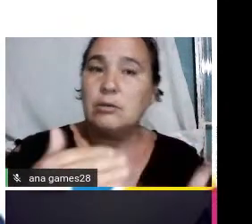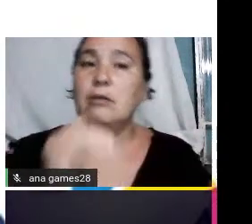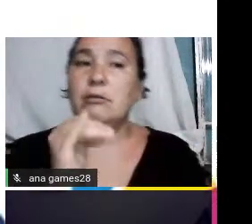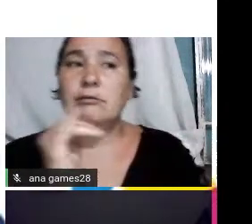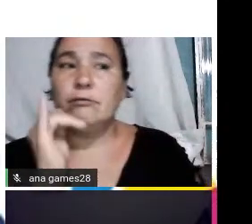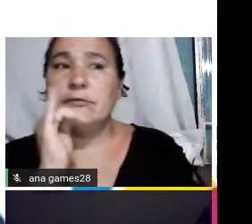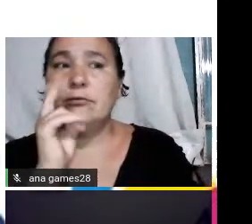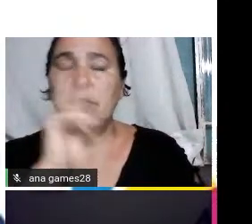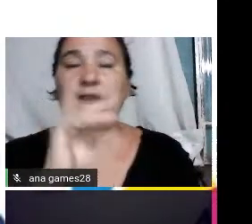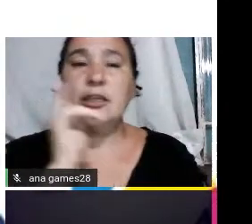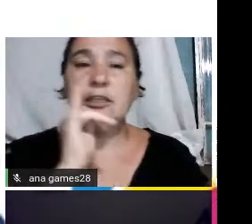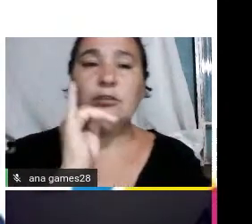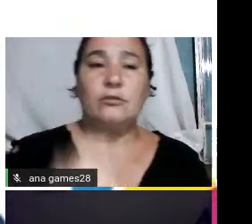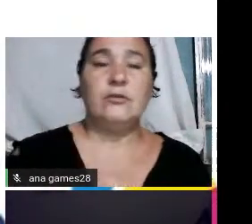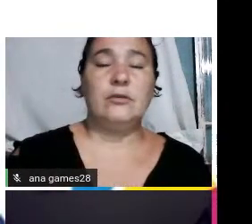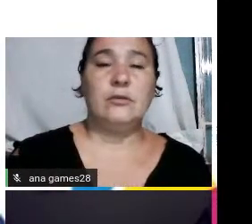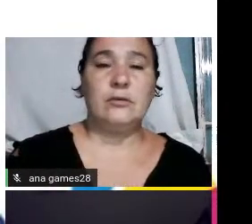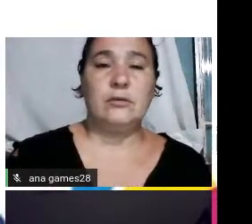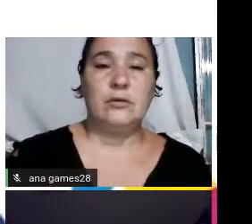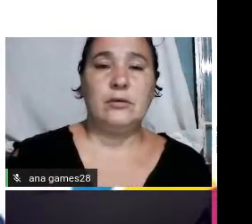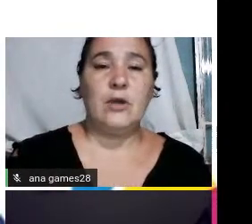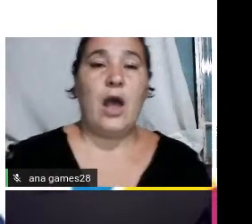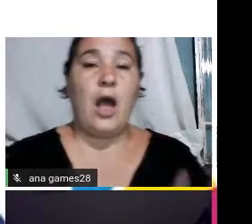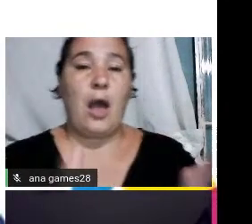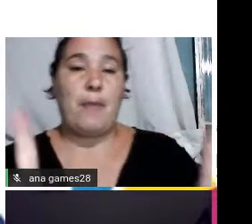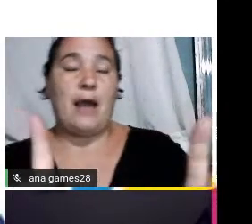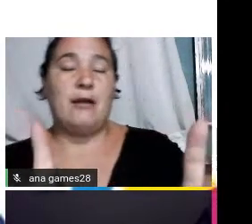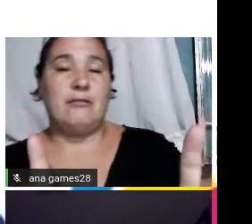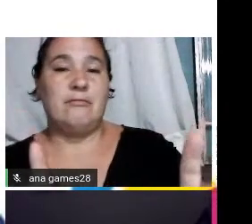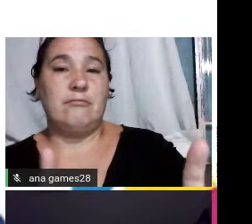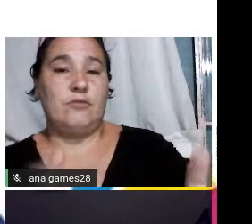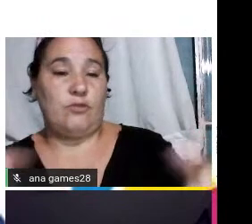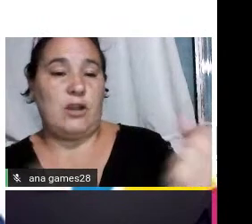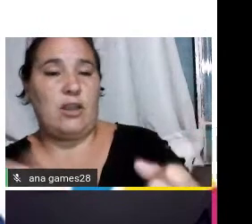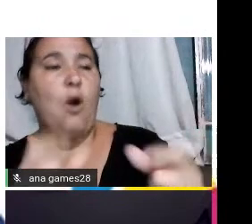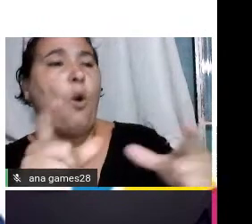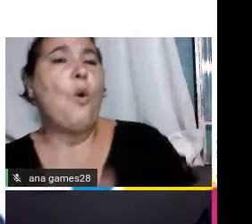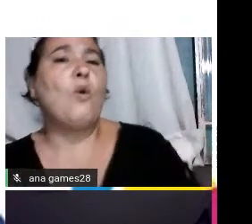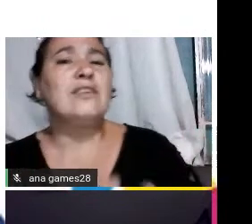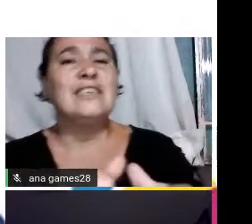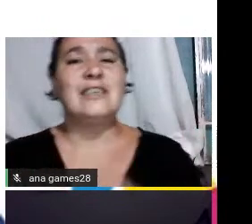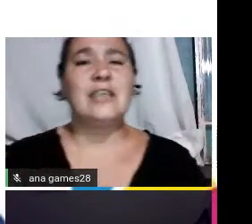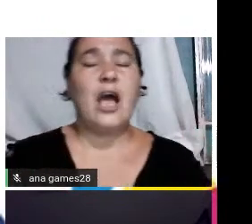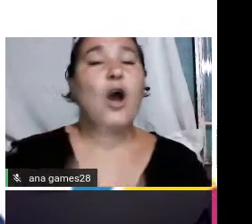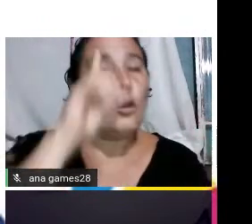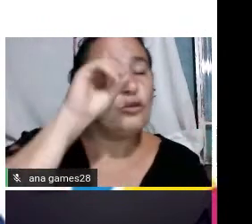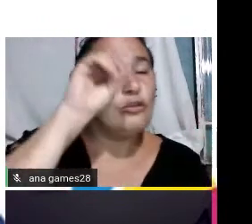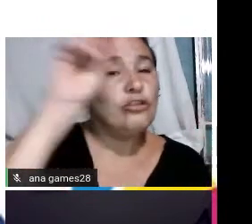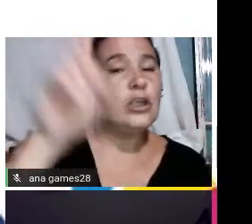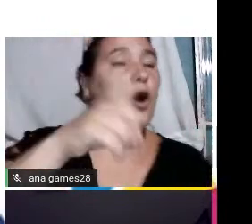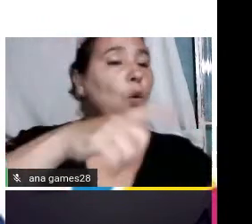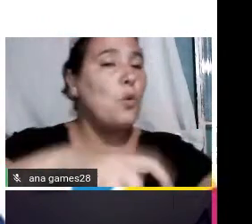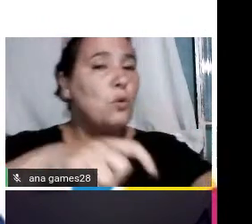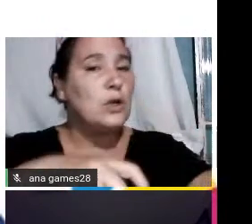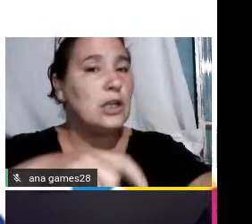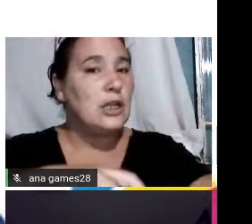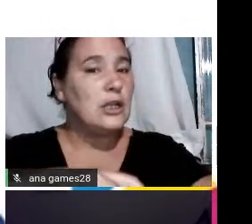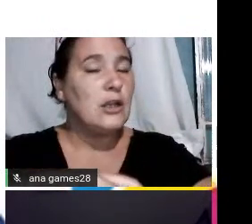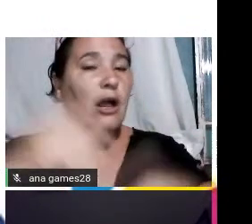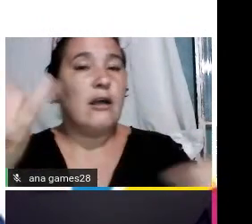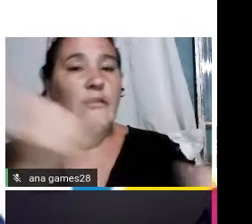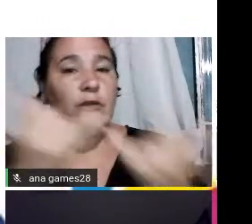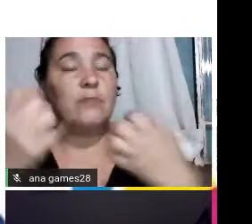denúncia seria então a placa do carro uma imagem a localização a data e o horário que são as informações